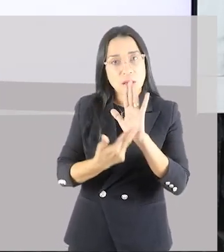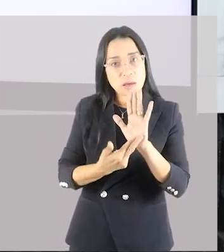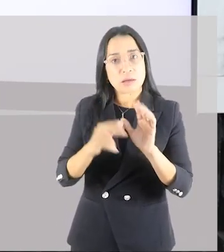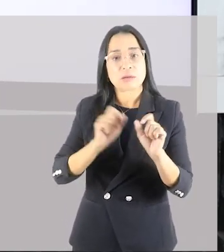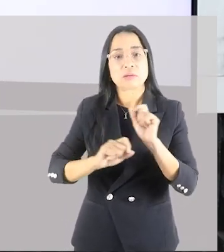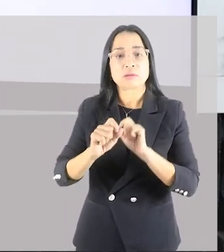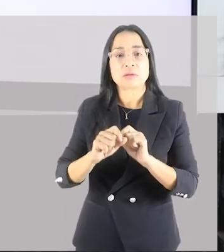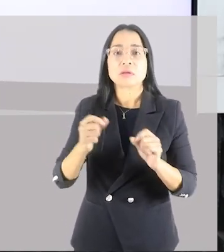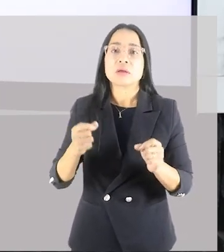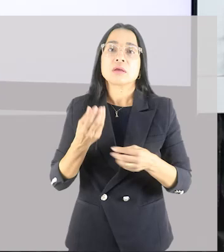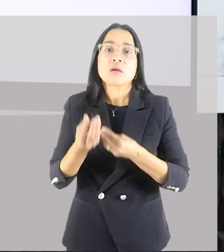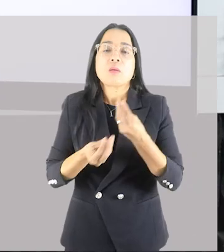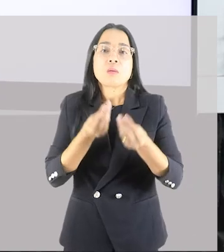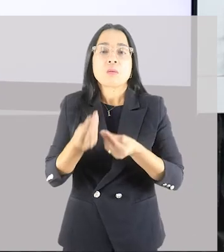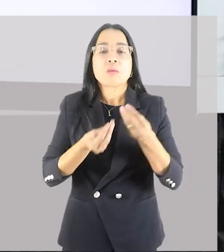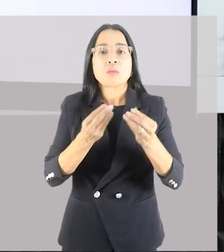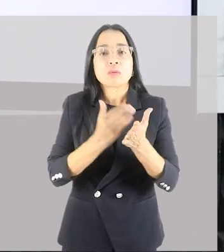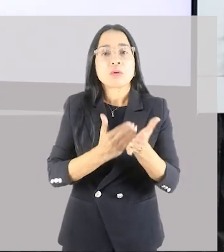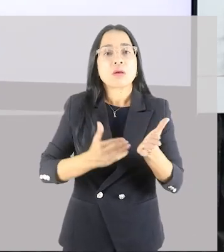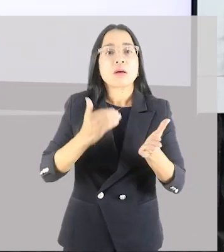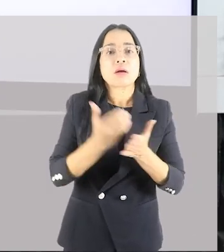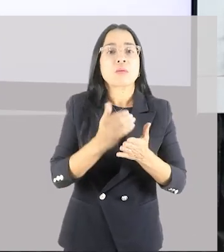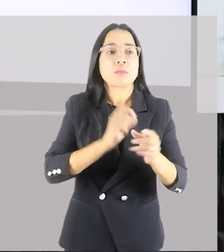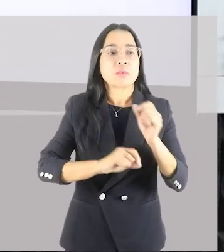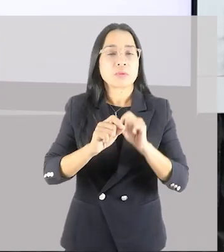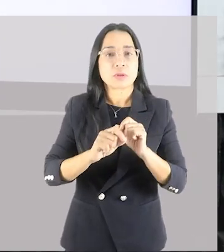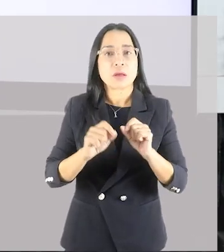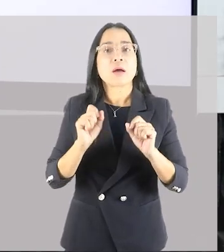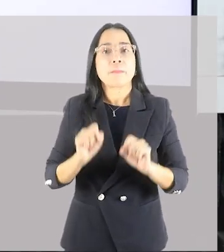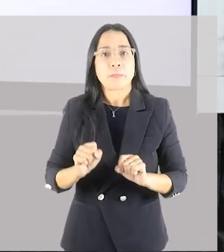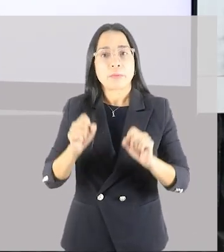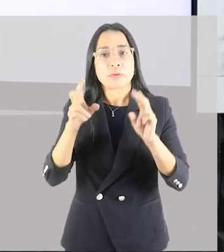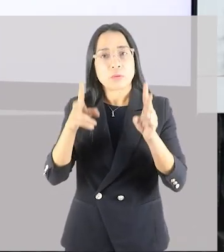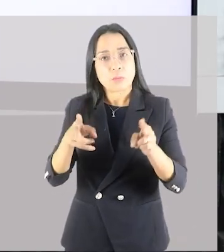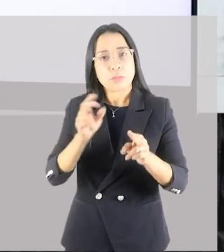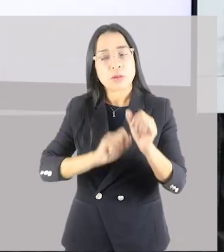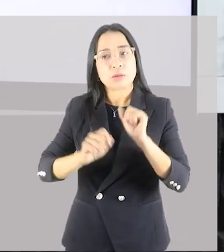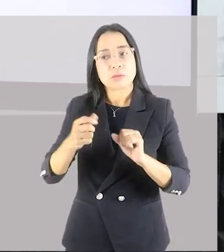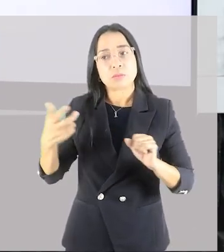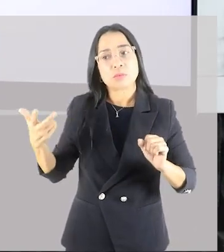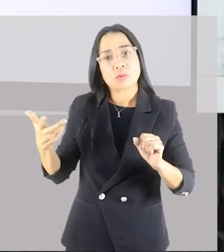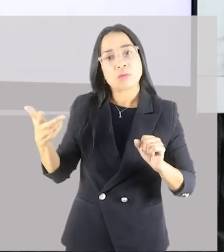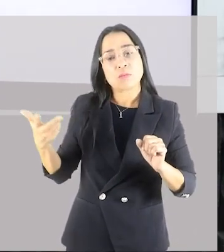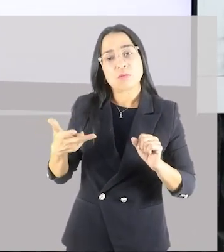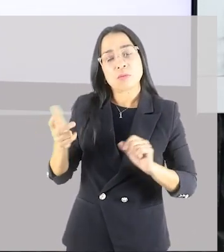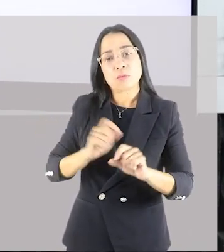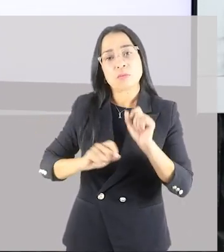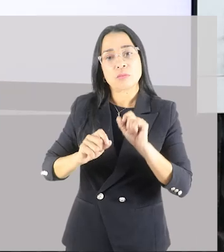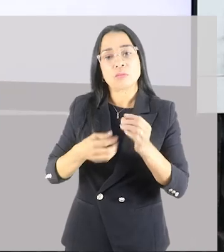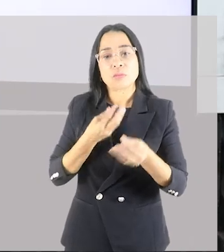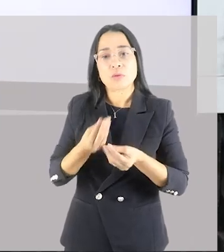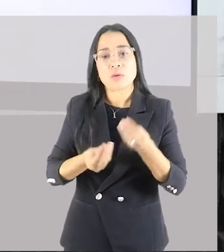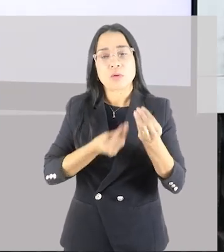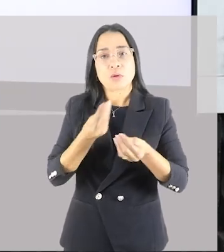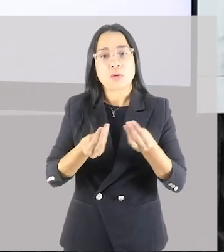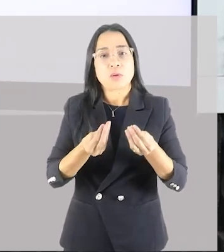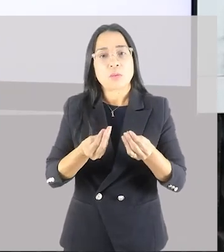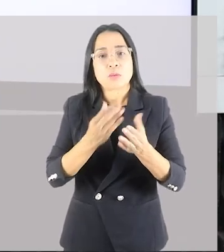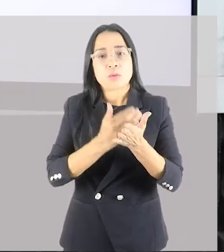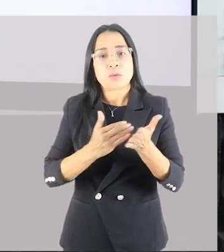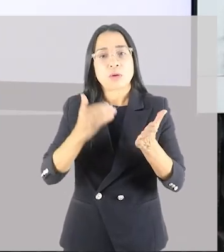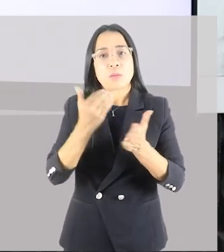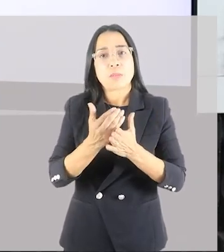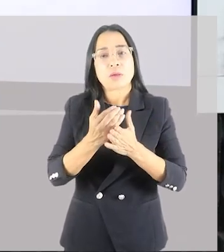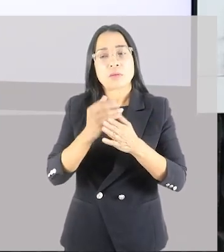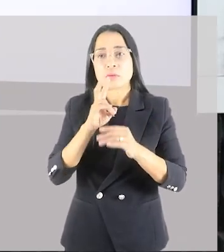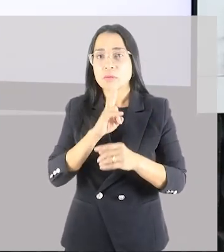várias formas de aumentar a sobrecarga. Pode ser o peso, pode ser o volume, pode ser através do aumento da